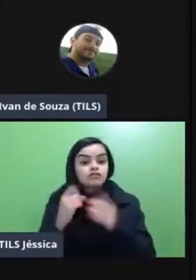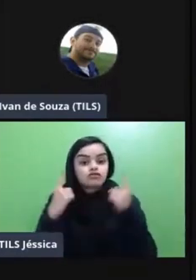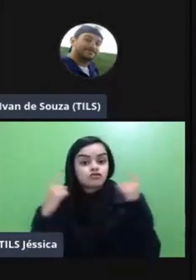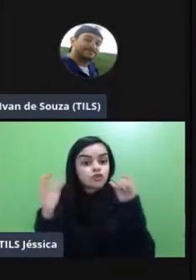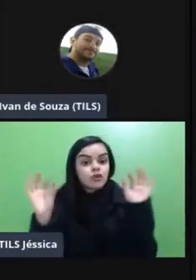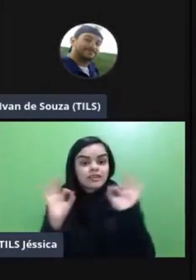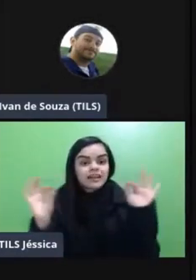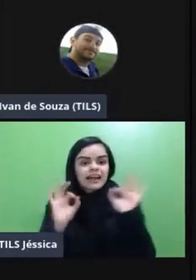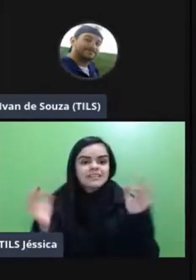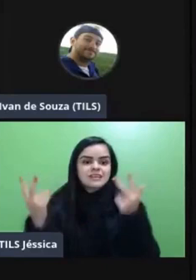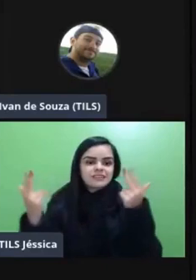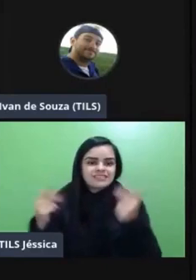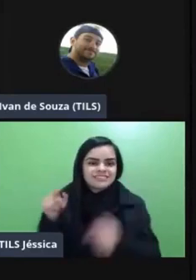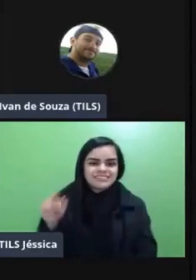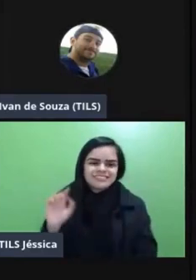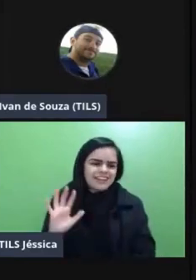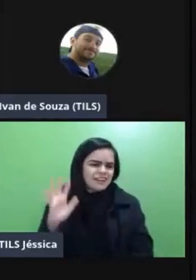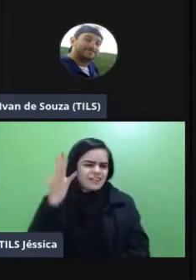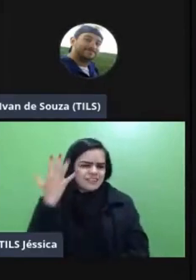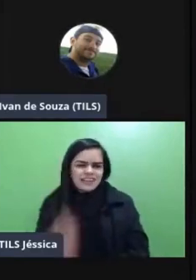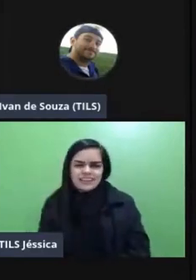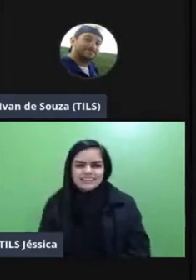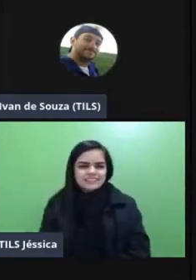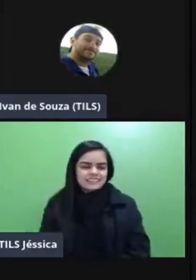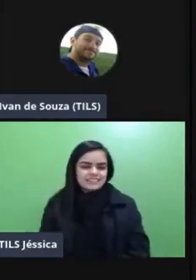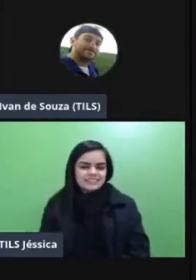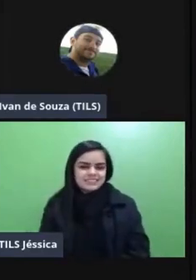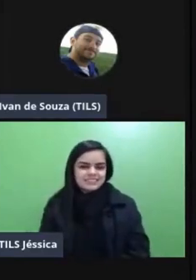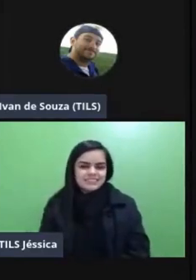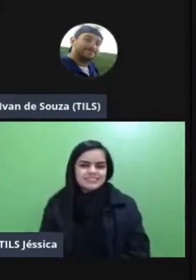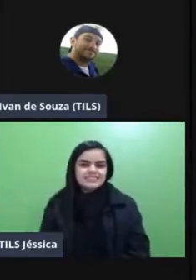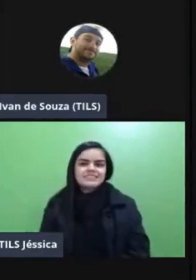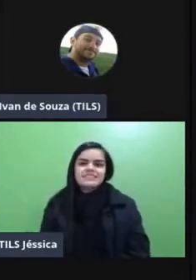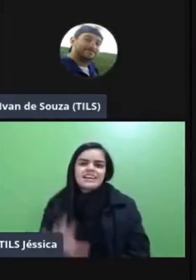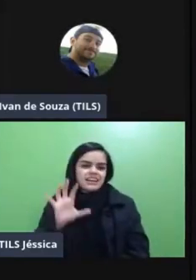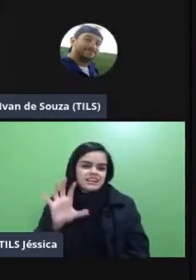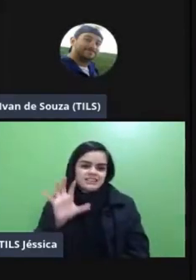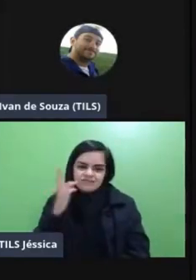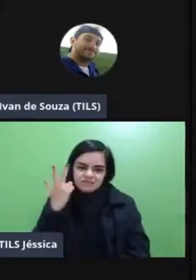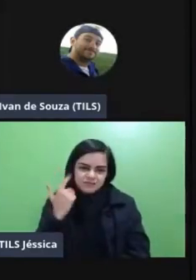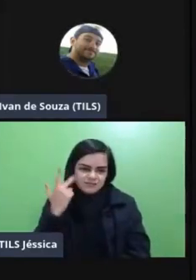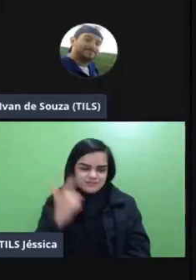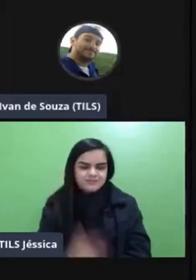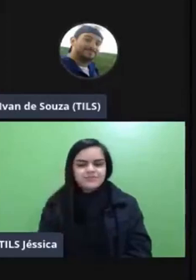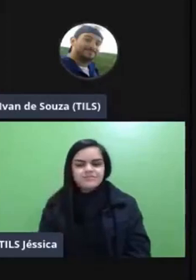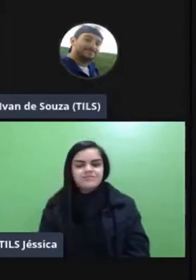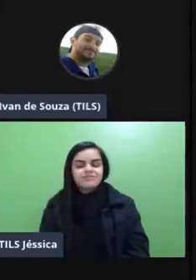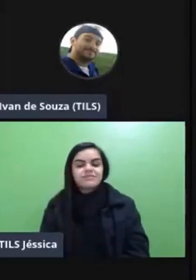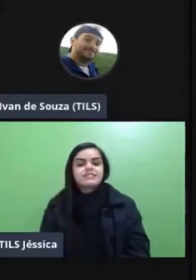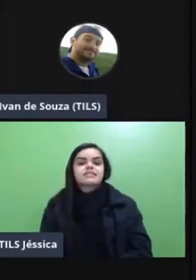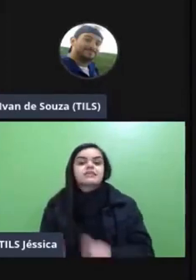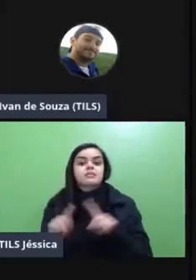acontece nessa dinâmica né de abre microfone fecha microfone enfim mas com base na